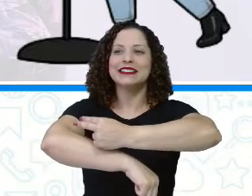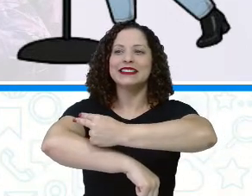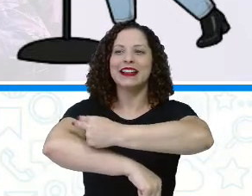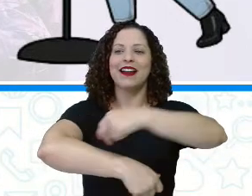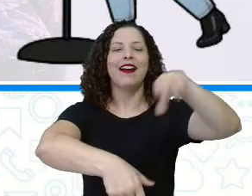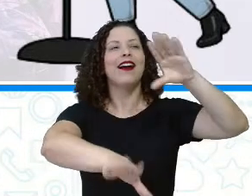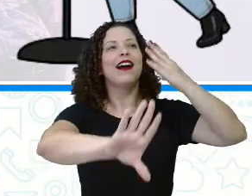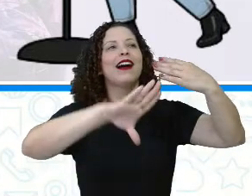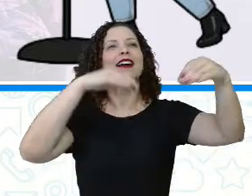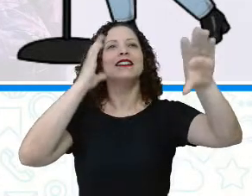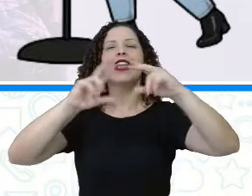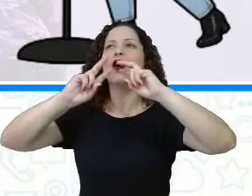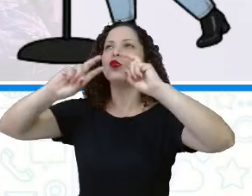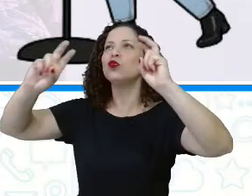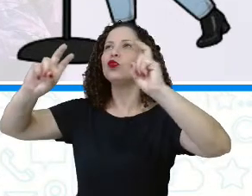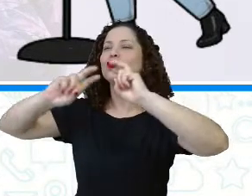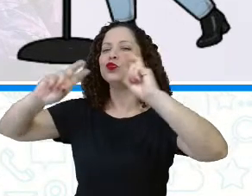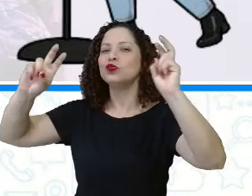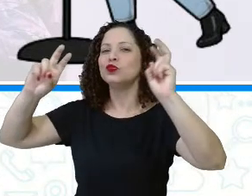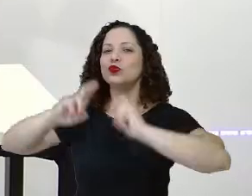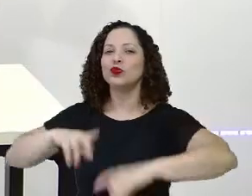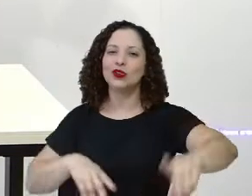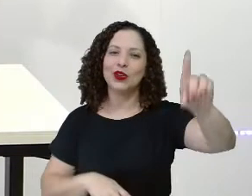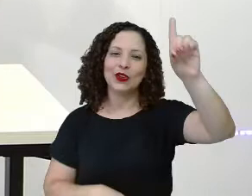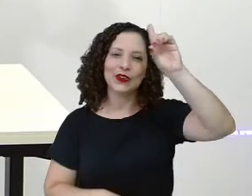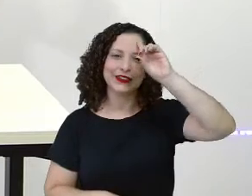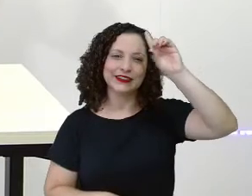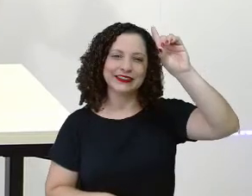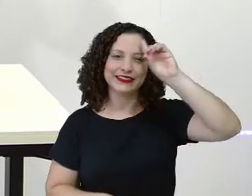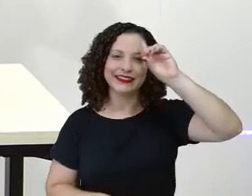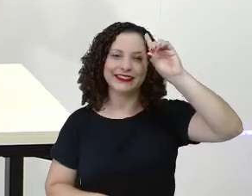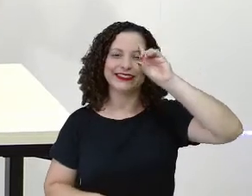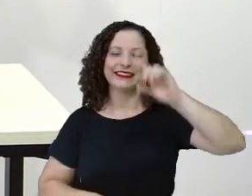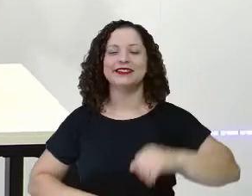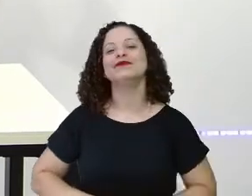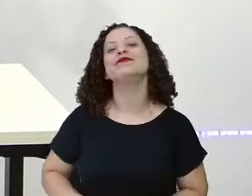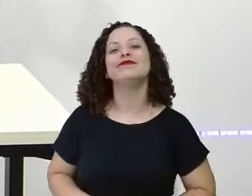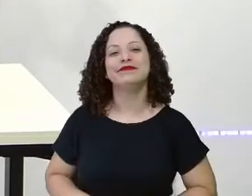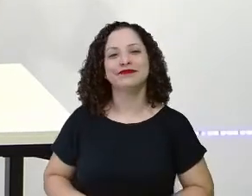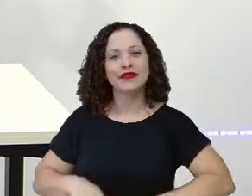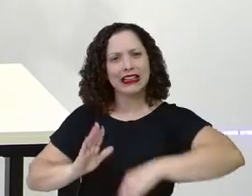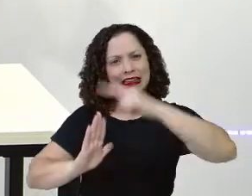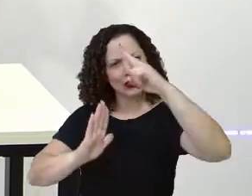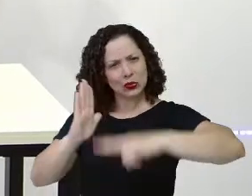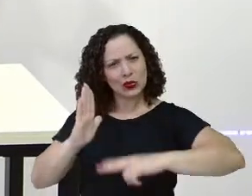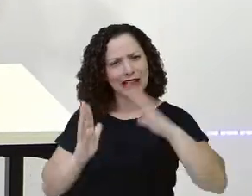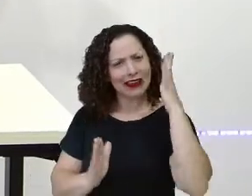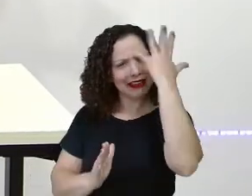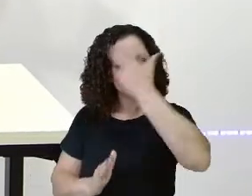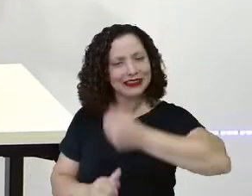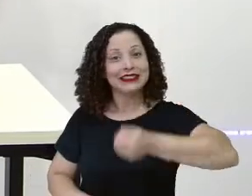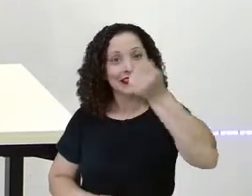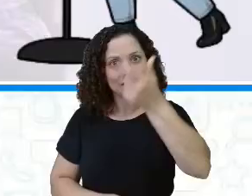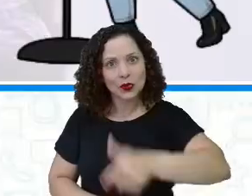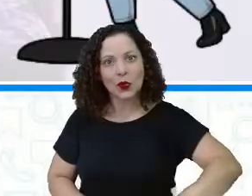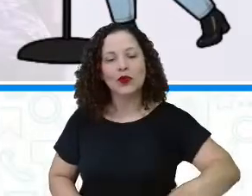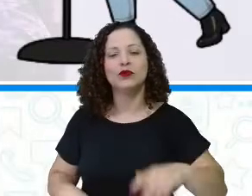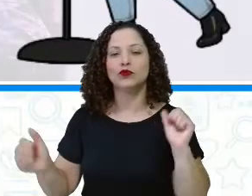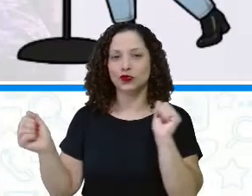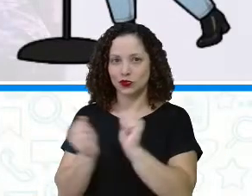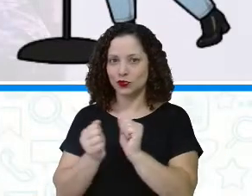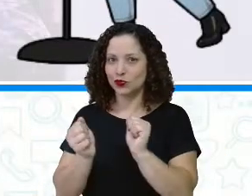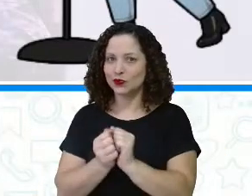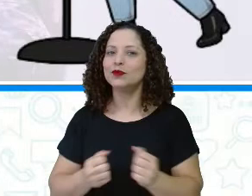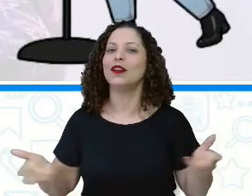canto sempre e todo dia. Eita, que voz linda! vendo? Que leitura linda! Vamos de novo? Vou junto com